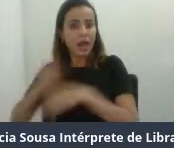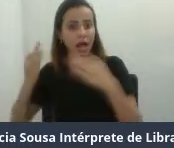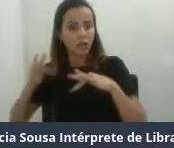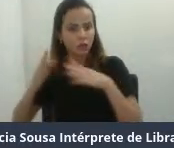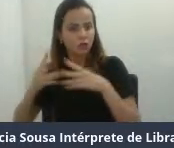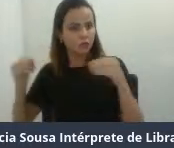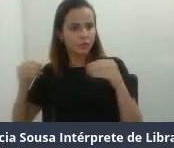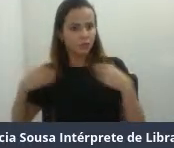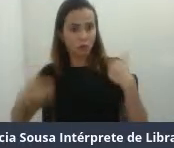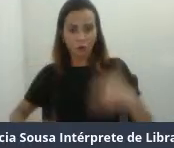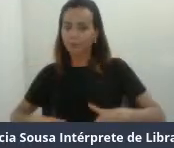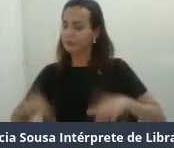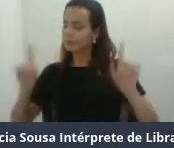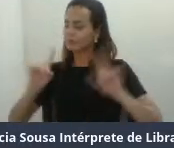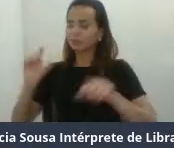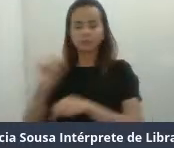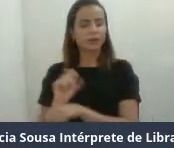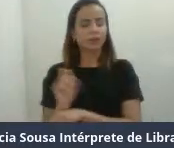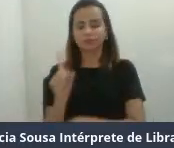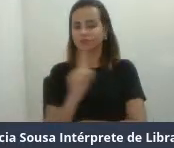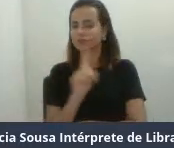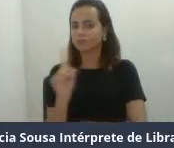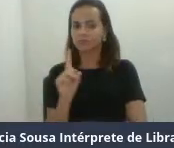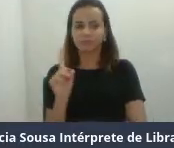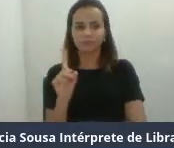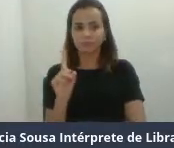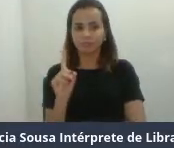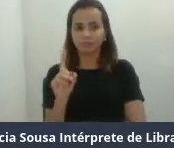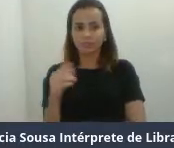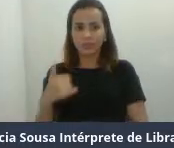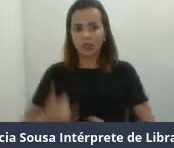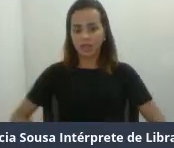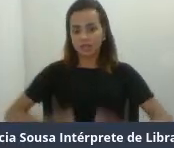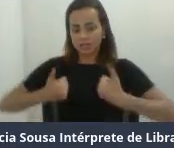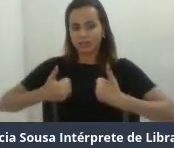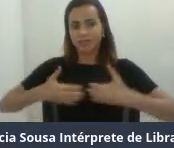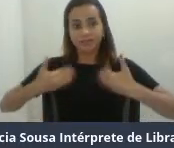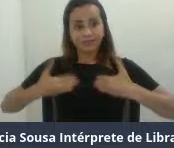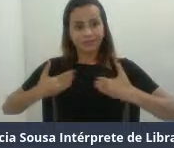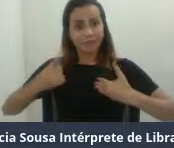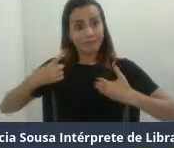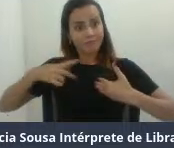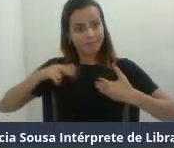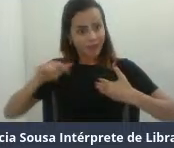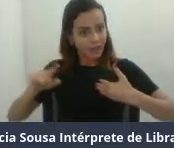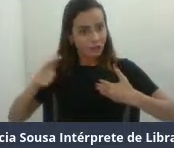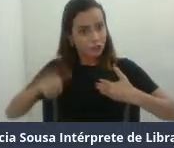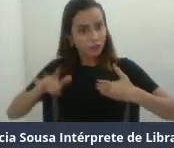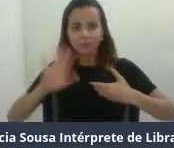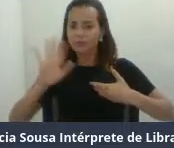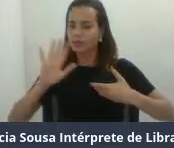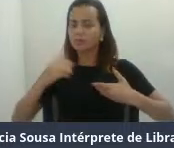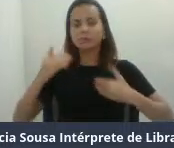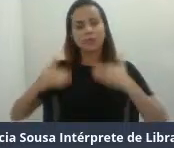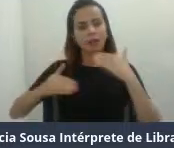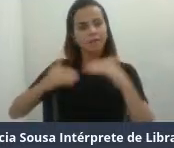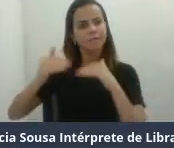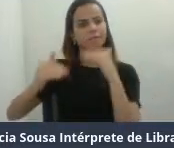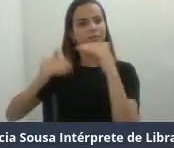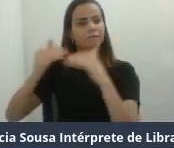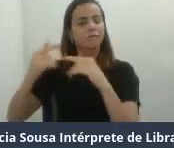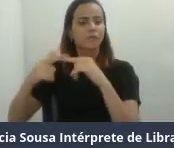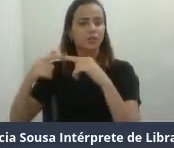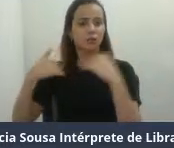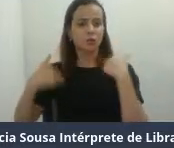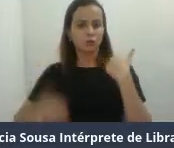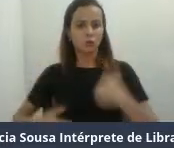que você está disposto para ir de novo, certo? Os processos inflamatórios, ou